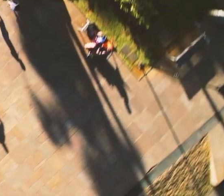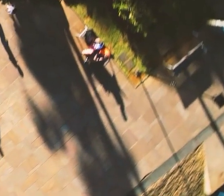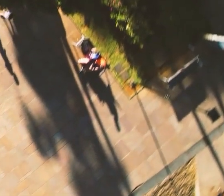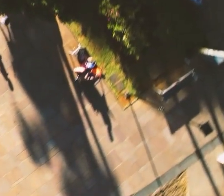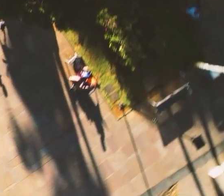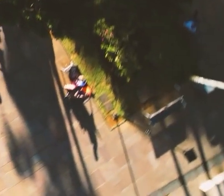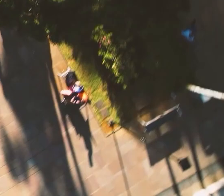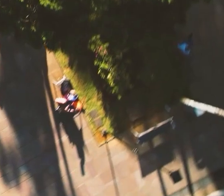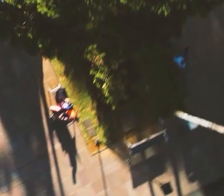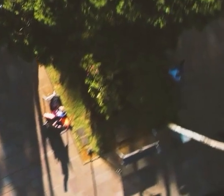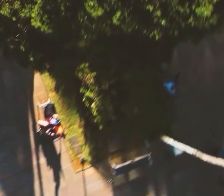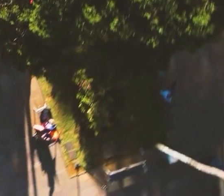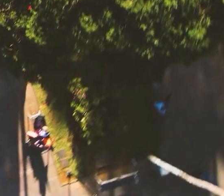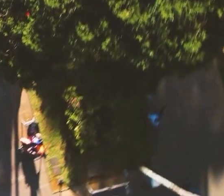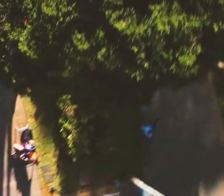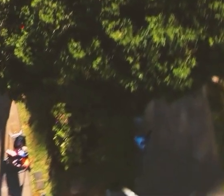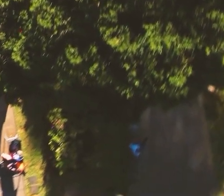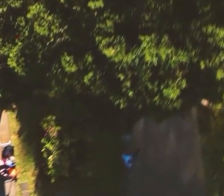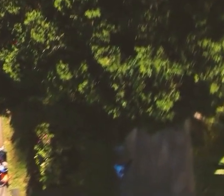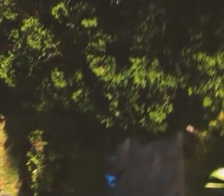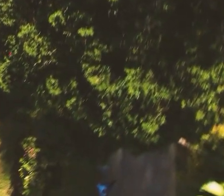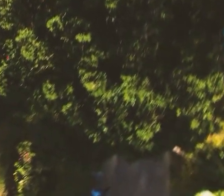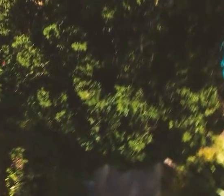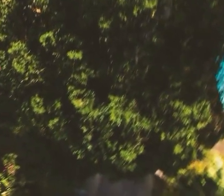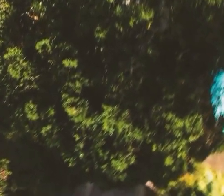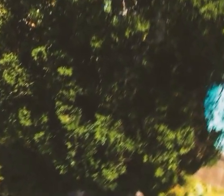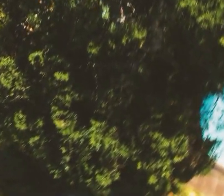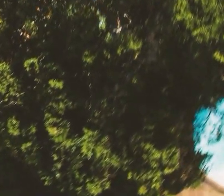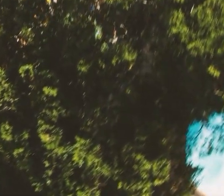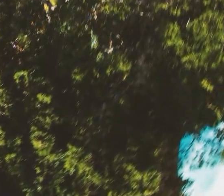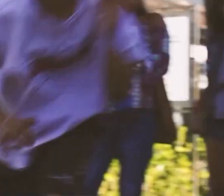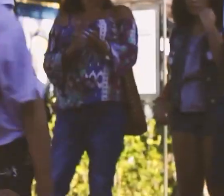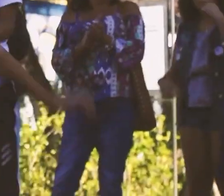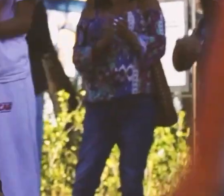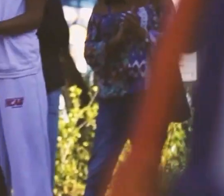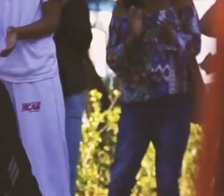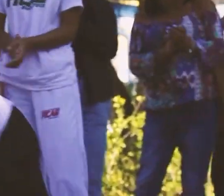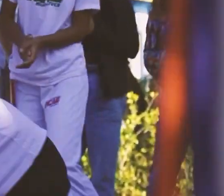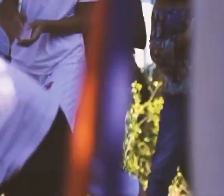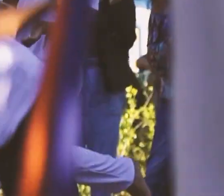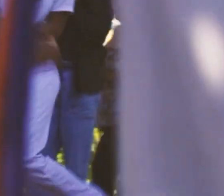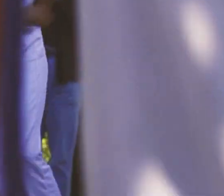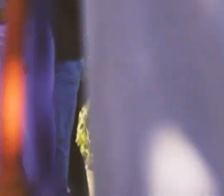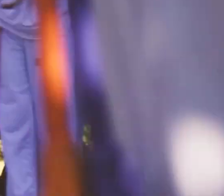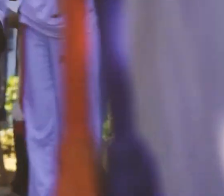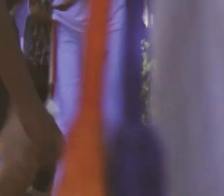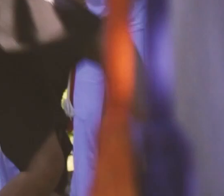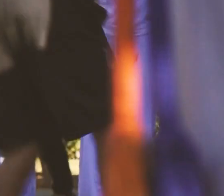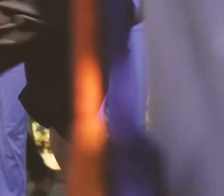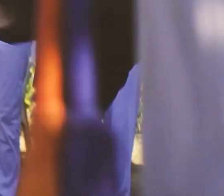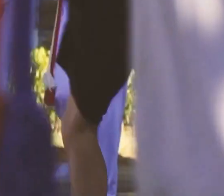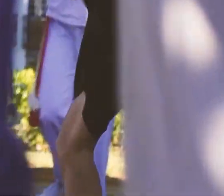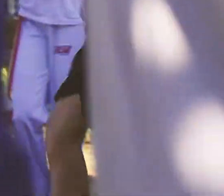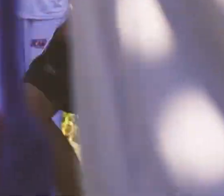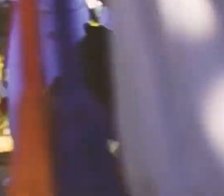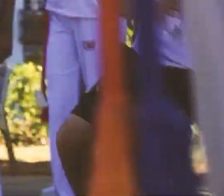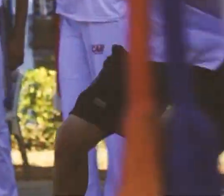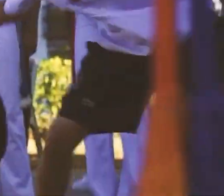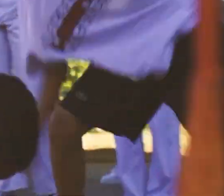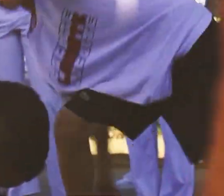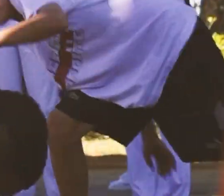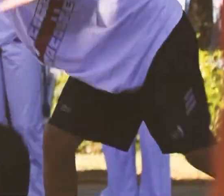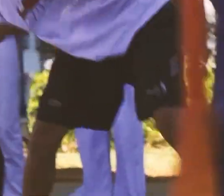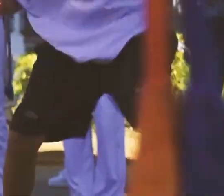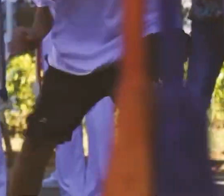cidade entre colinas verdejantes. Imagem aérea de uma praça com coreto central, onde acontece uma roda de